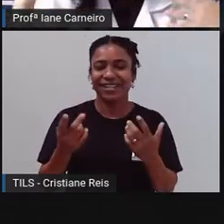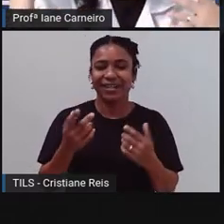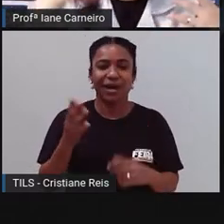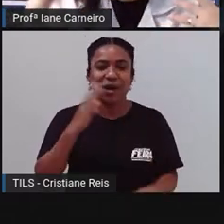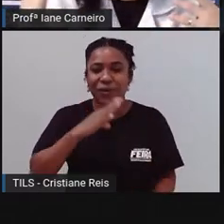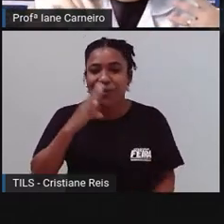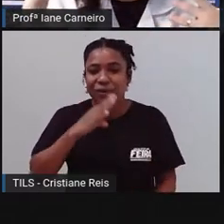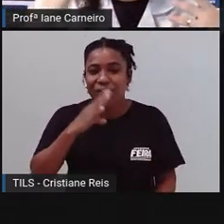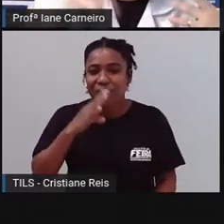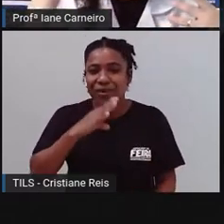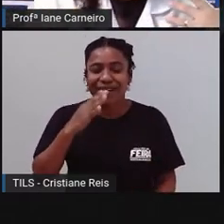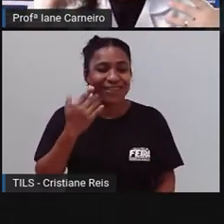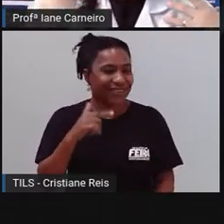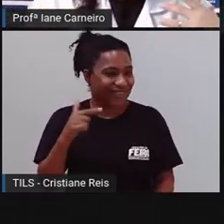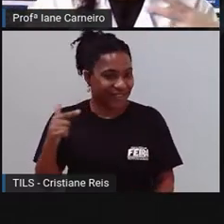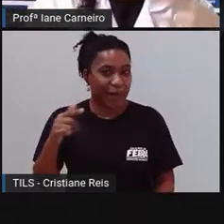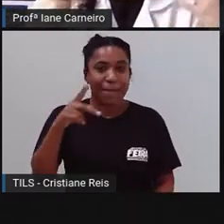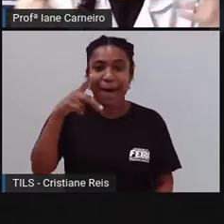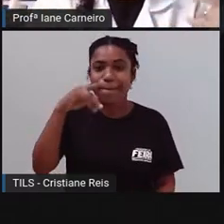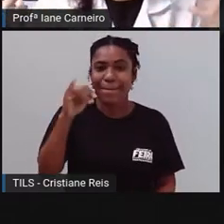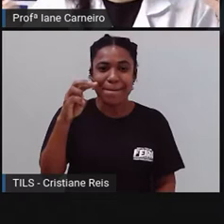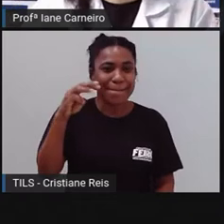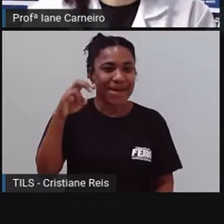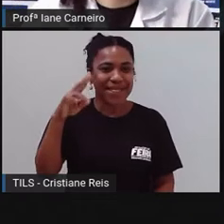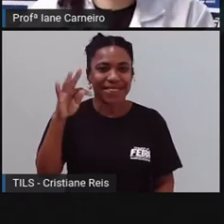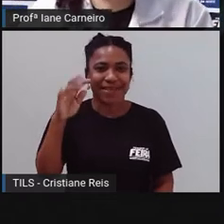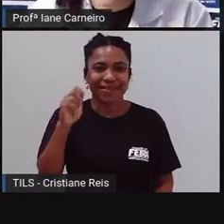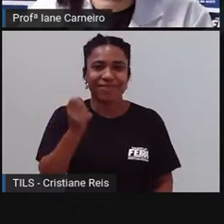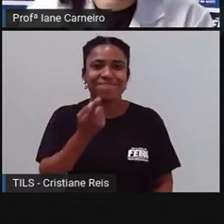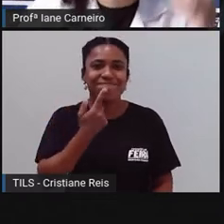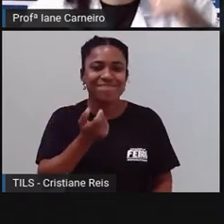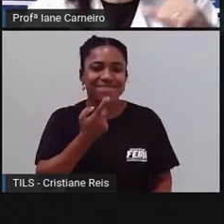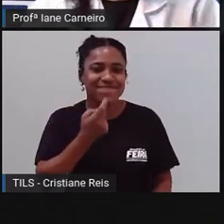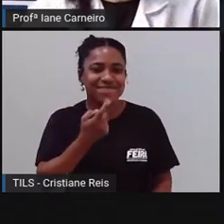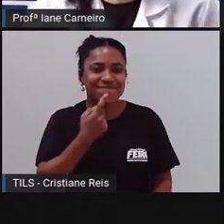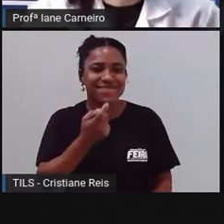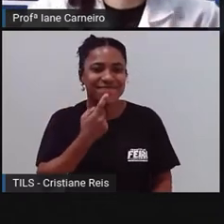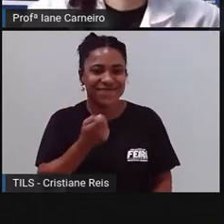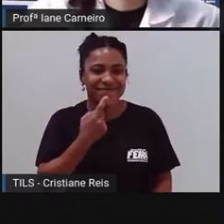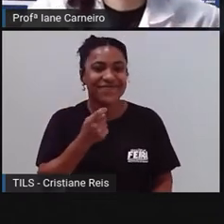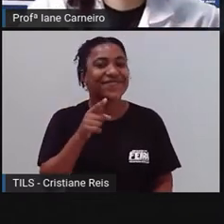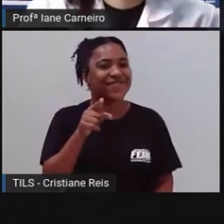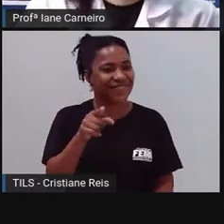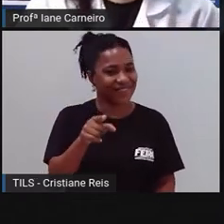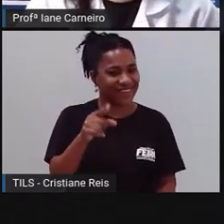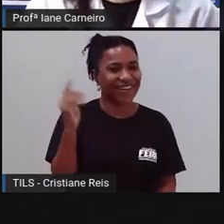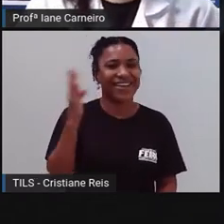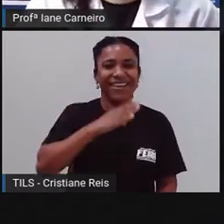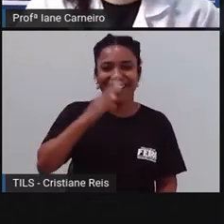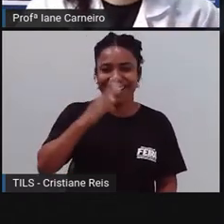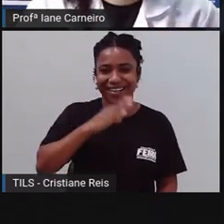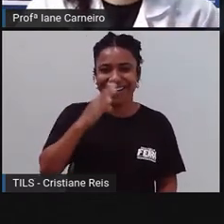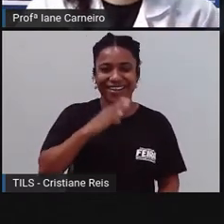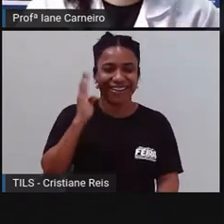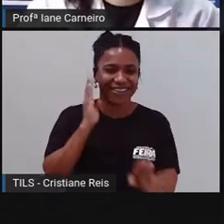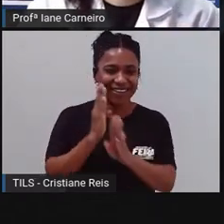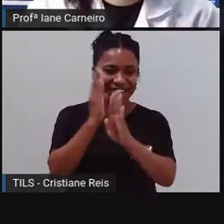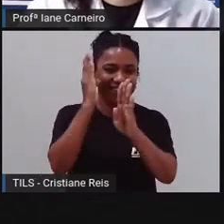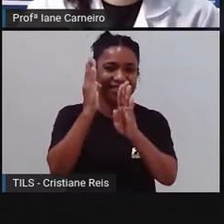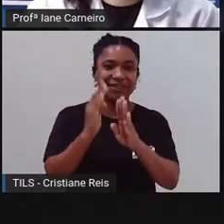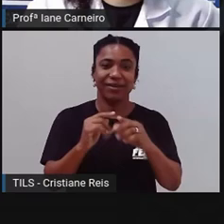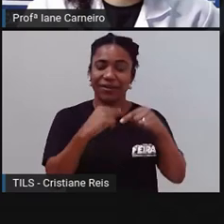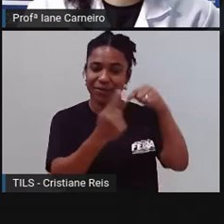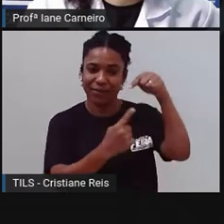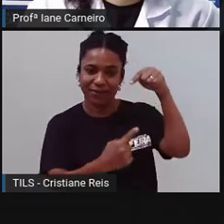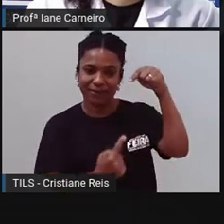Já a pimenta, ó, é danada. Arde bastante. Quem aí acertou? Escrevam aí, ó, no caderninho de